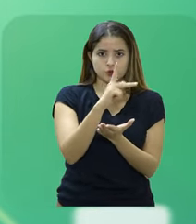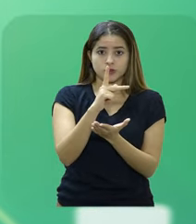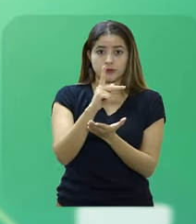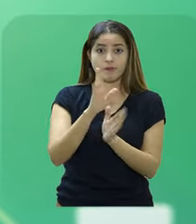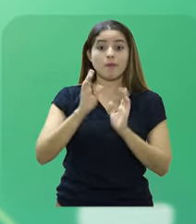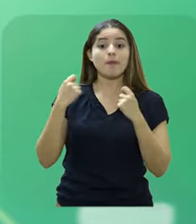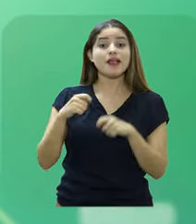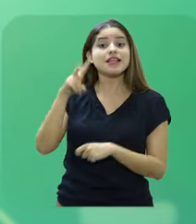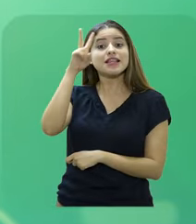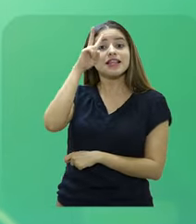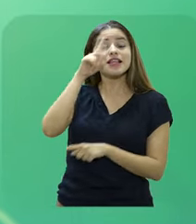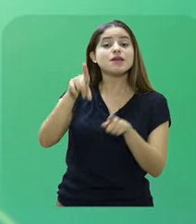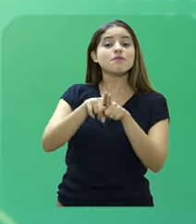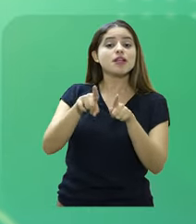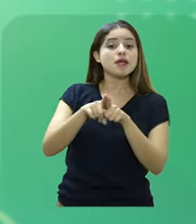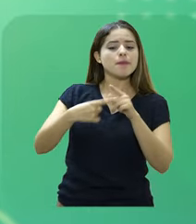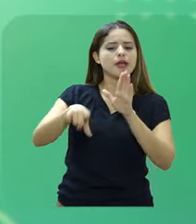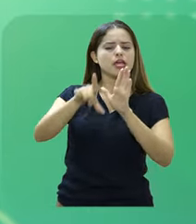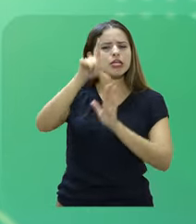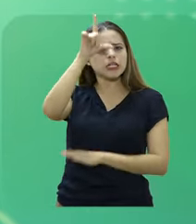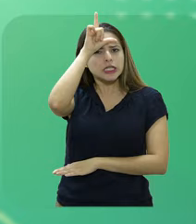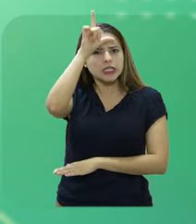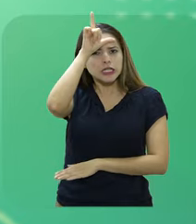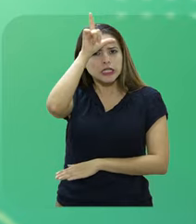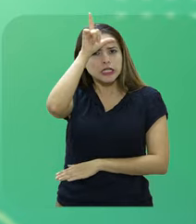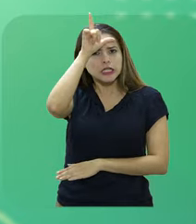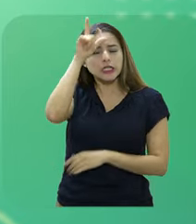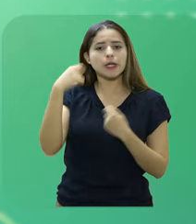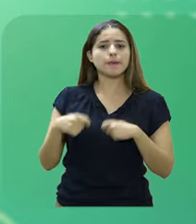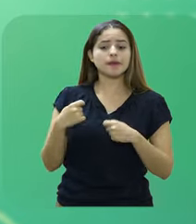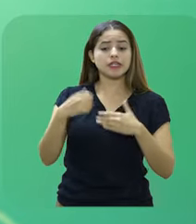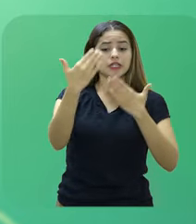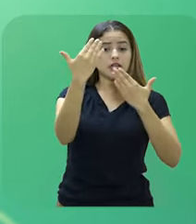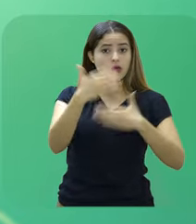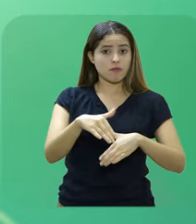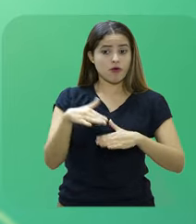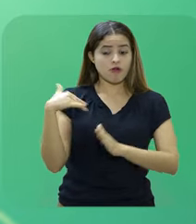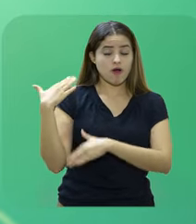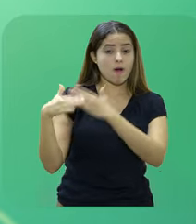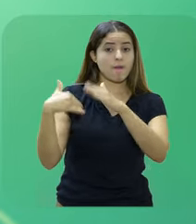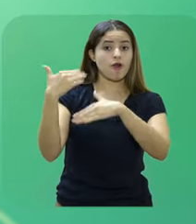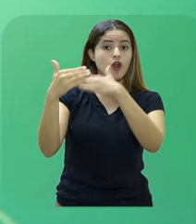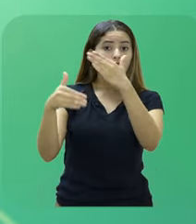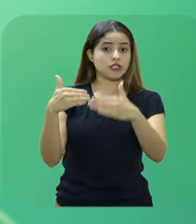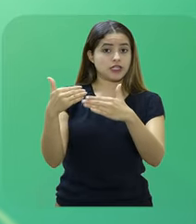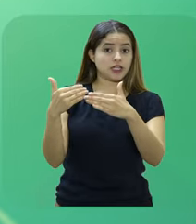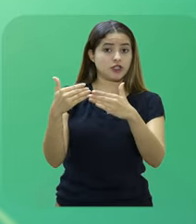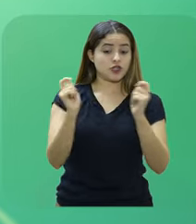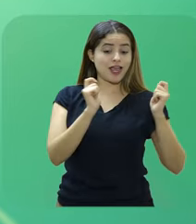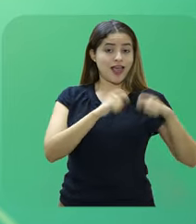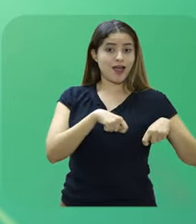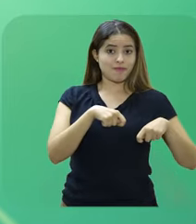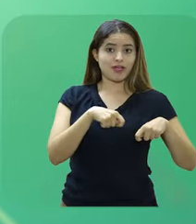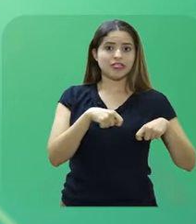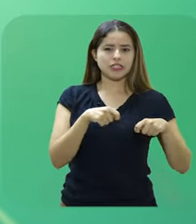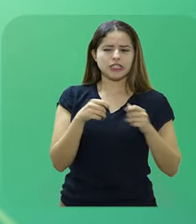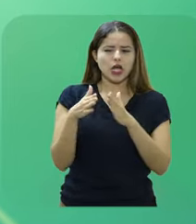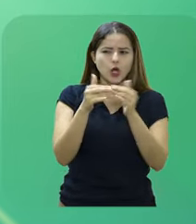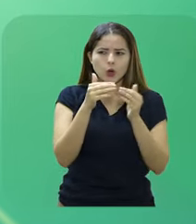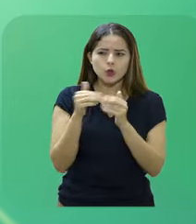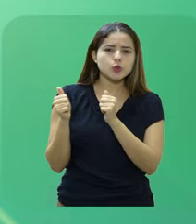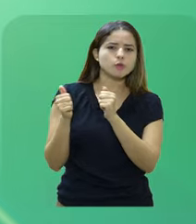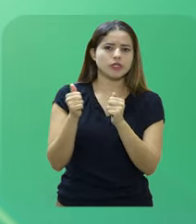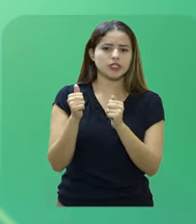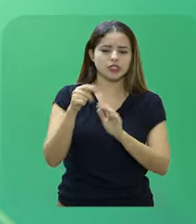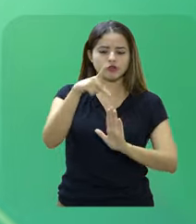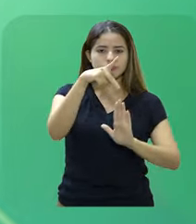Ressaltando que é a própria chefia que atesta nos processos de capacitação que aquela ação está prevista